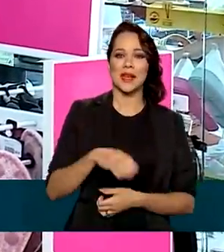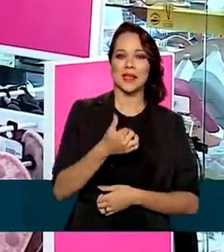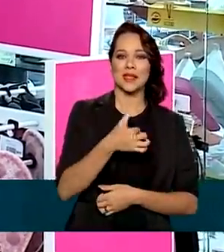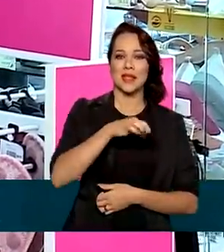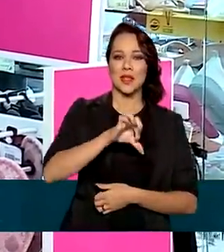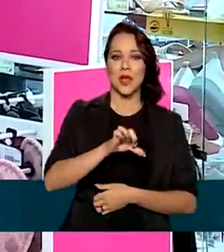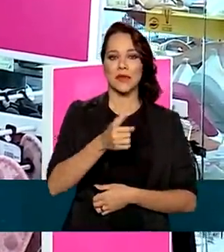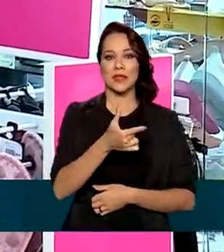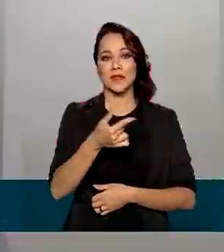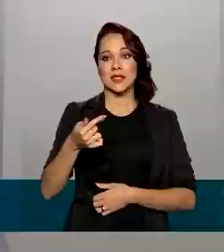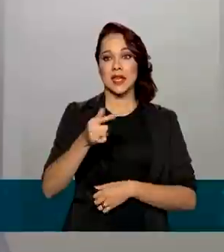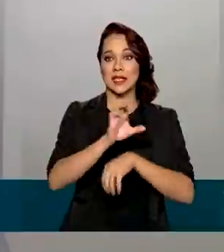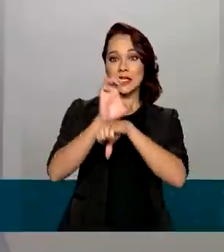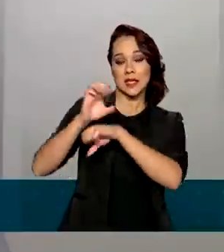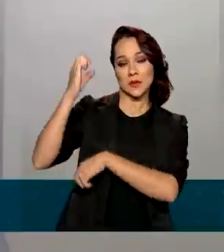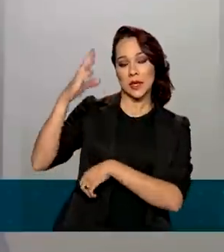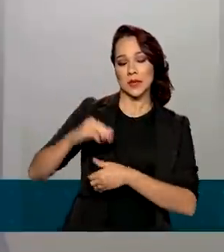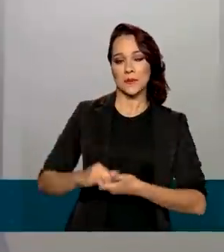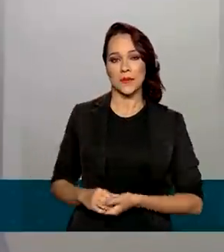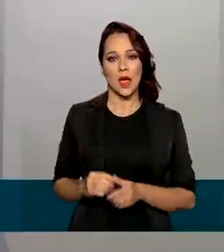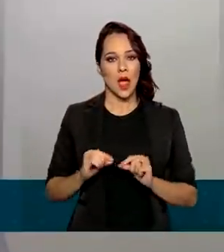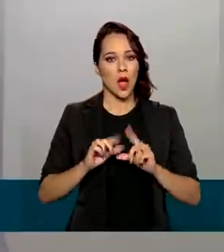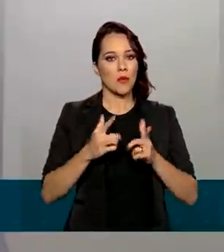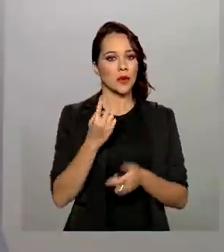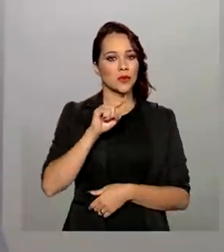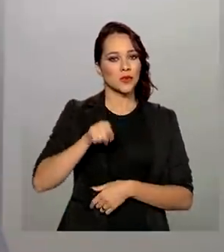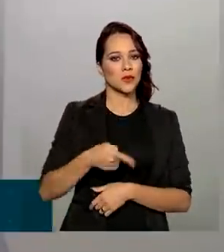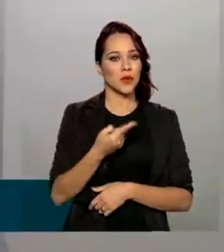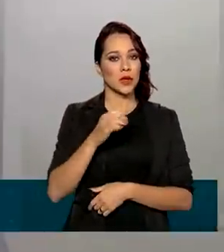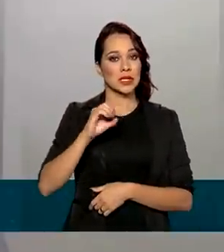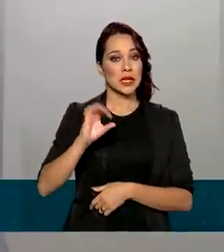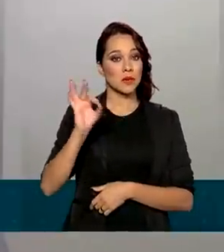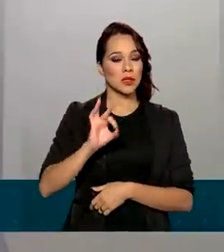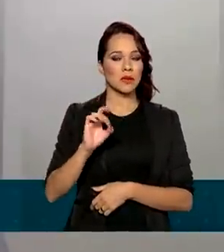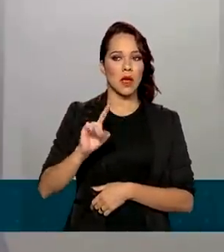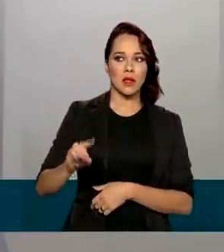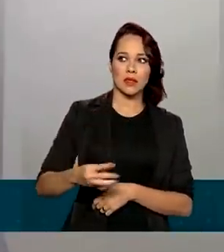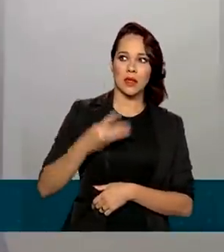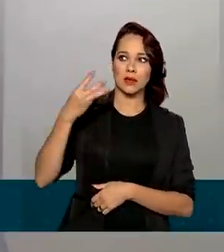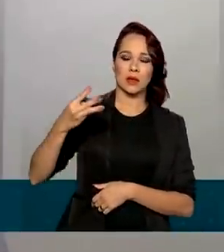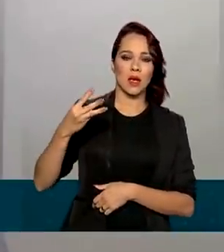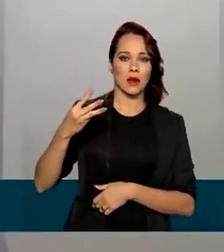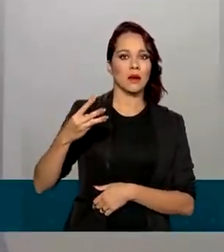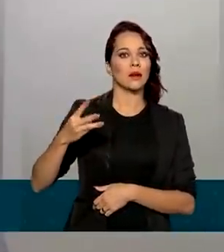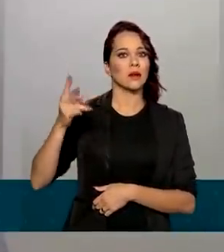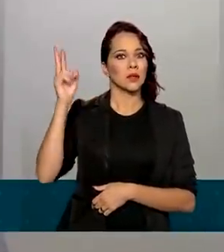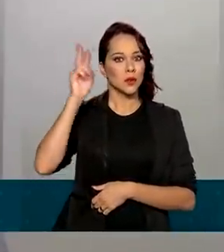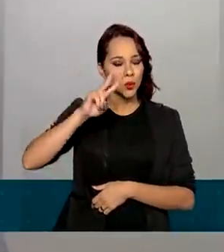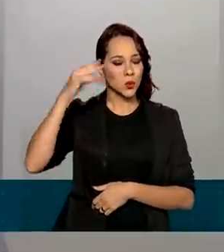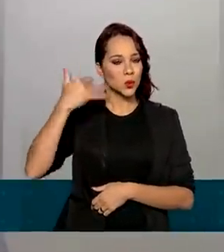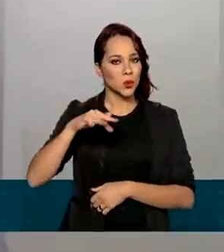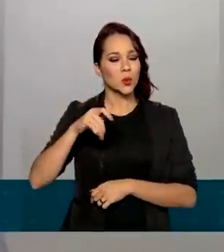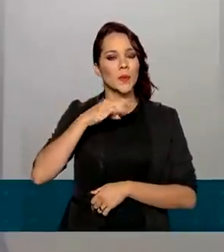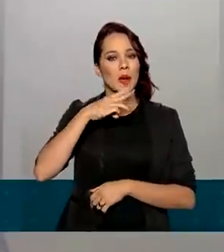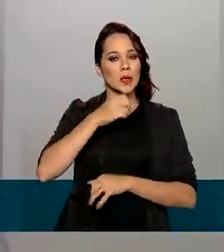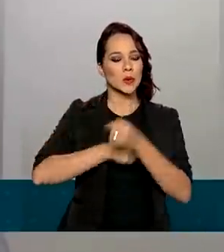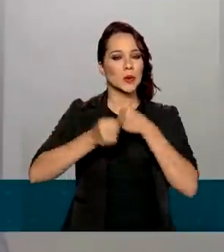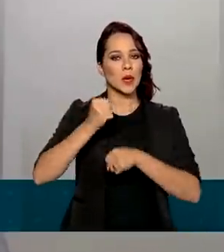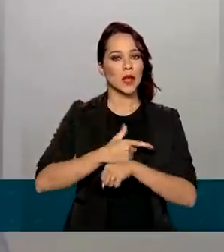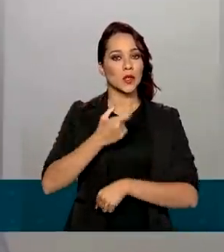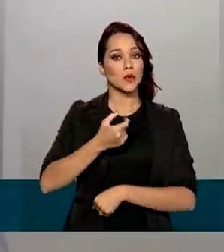unidades da Federação. A alta de 1,0% é a terceira consecutiva e coloca a série histórica, em março de 22,